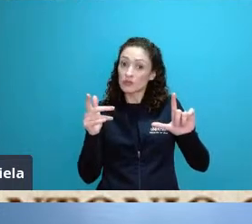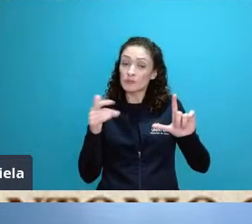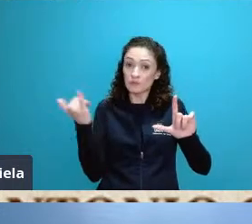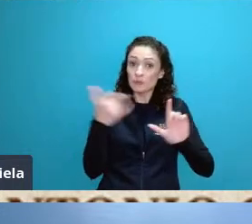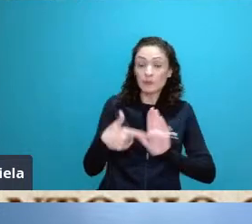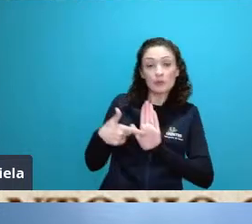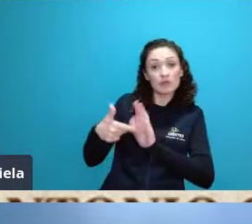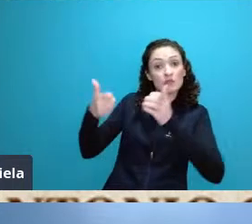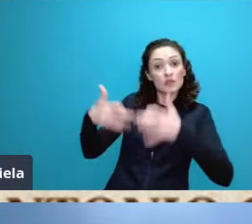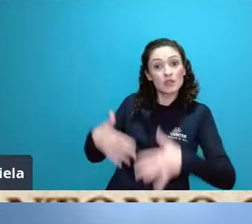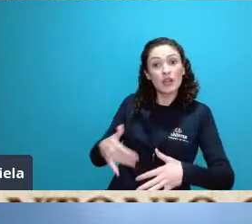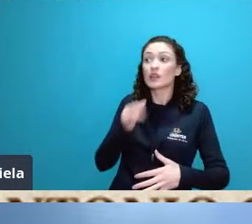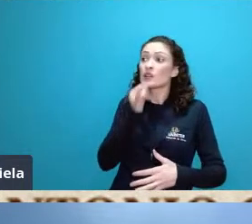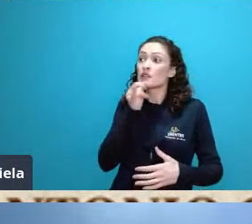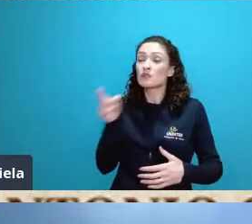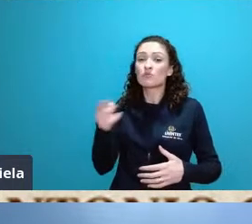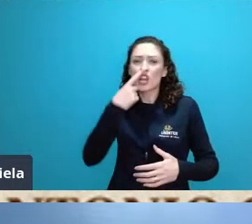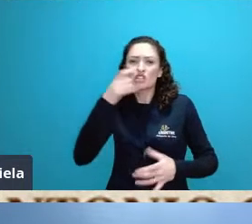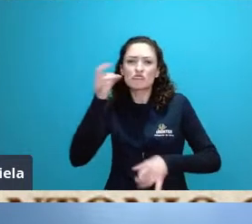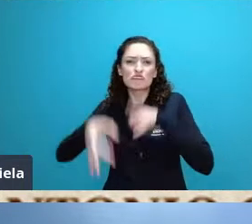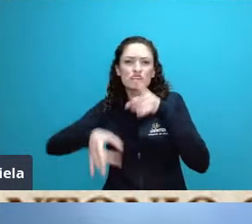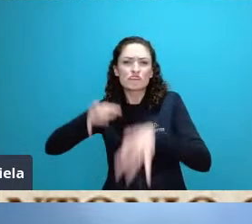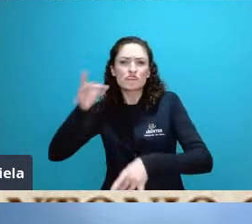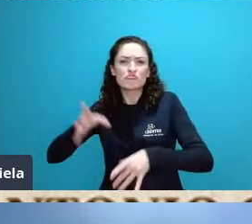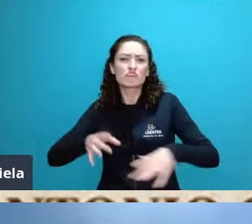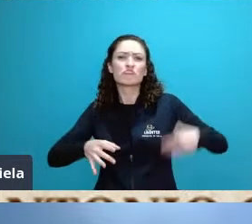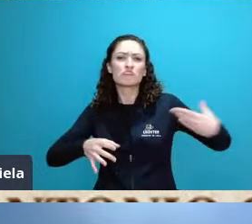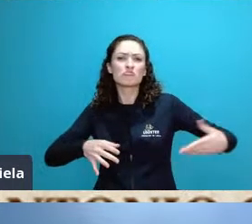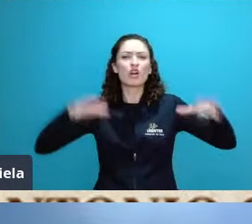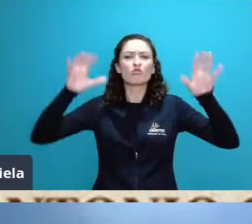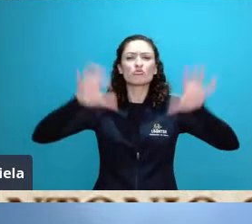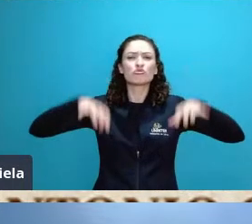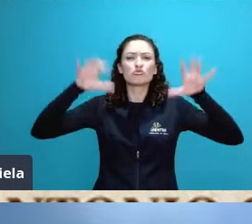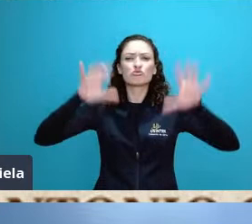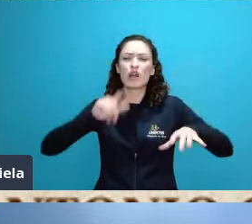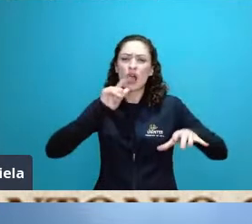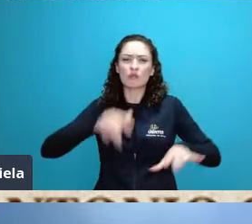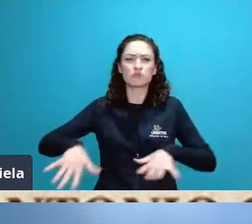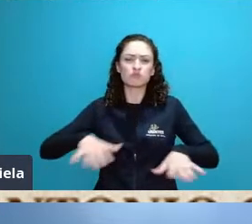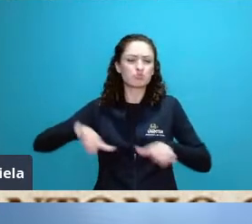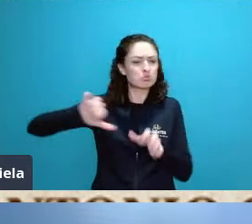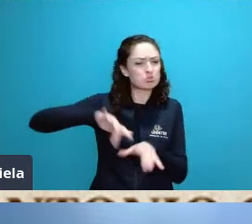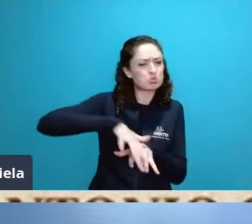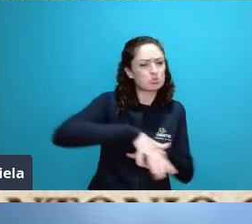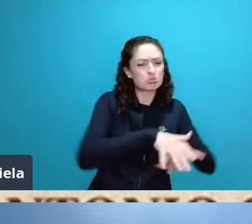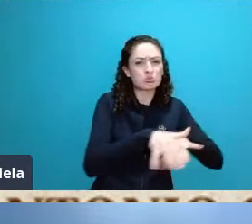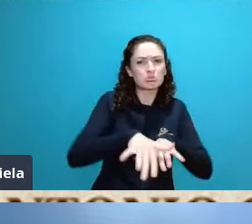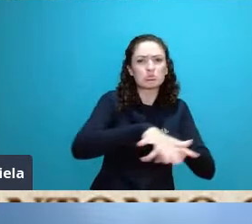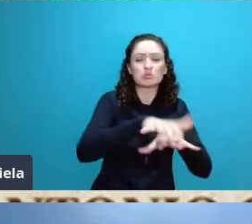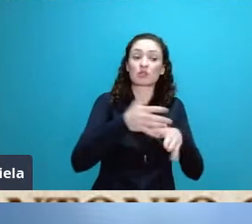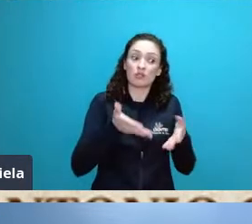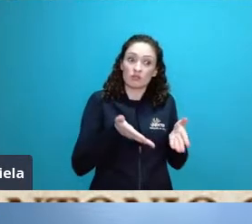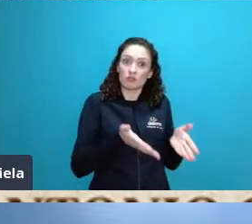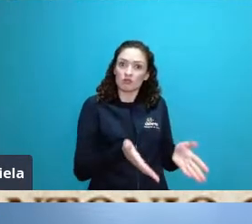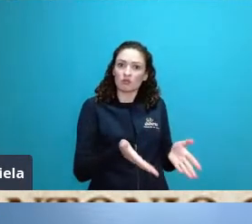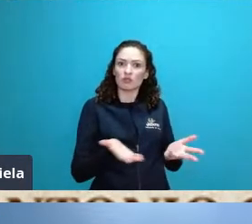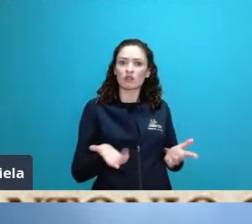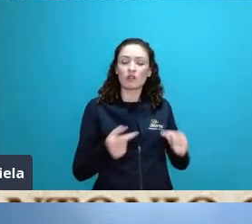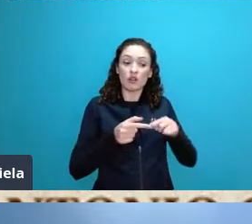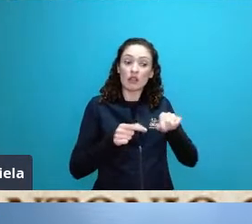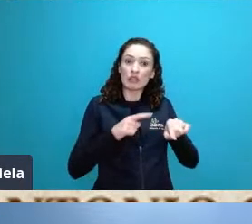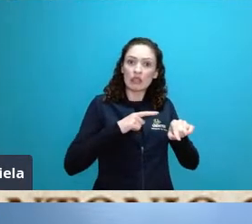rio que dentro dessa bacia hidrográfica você tem porções mais